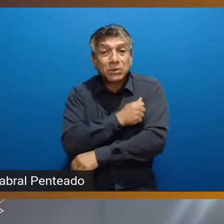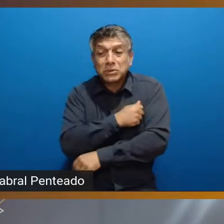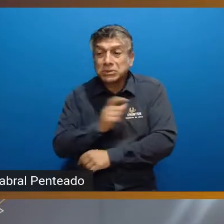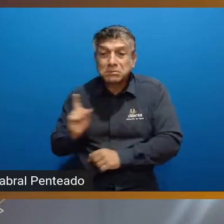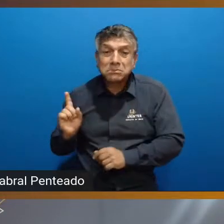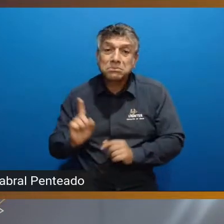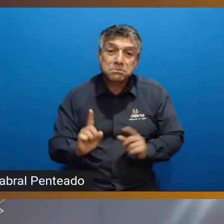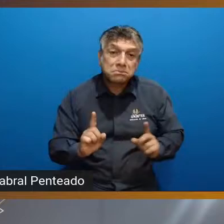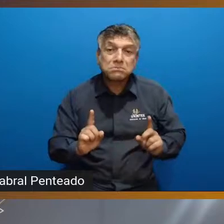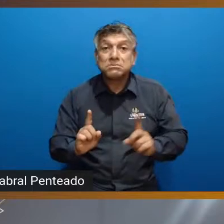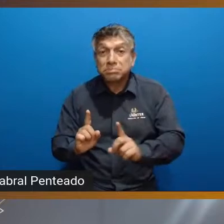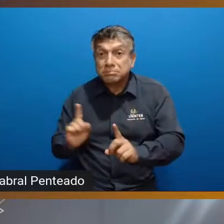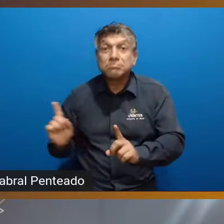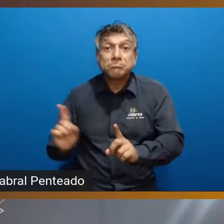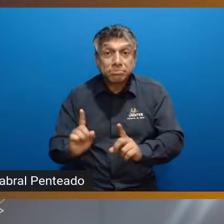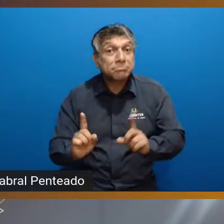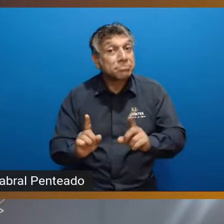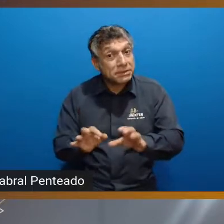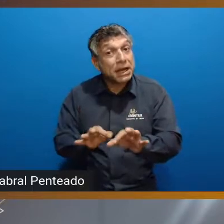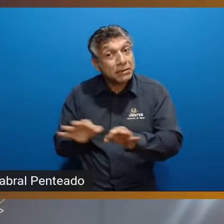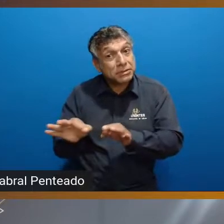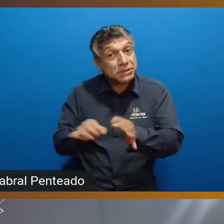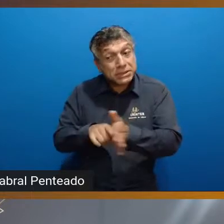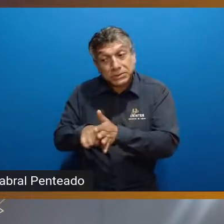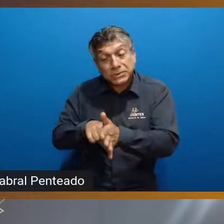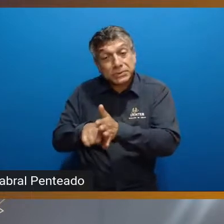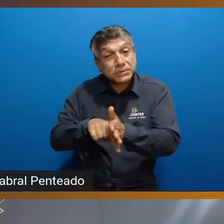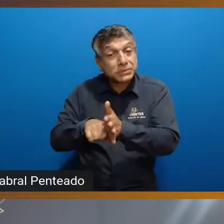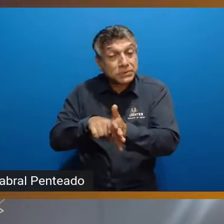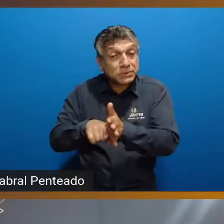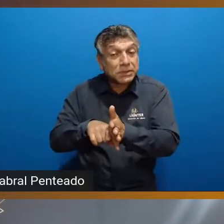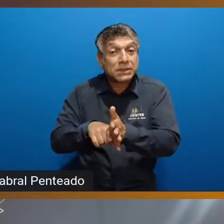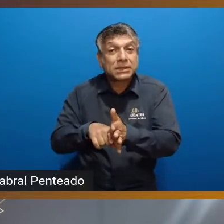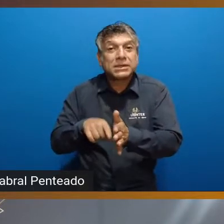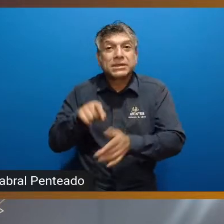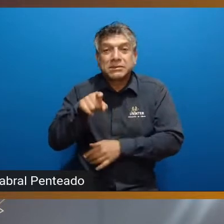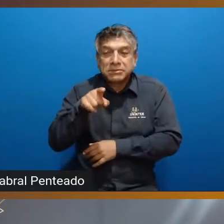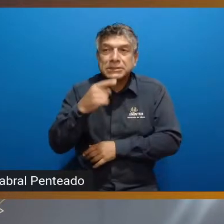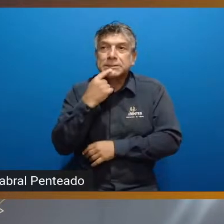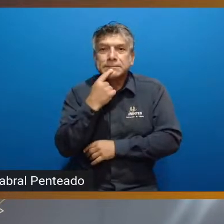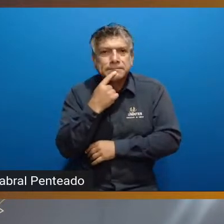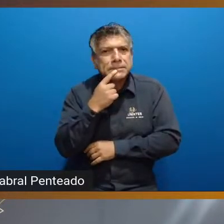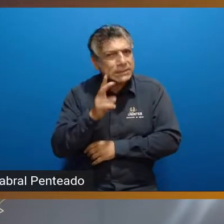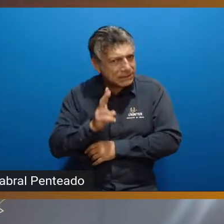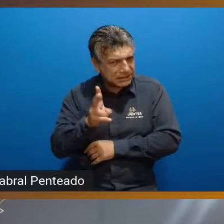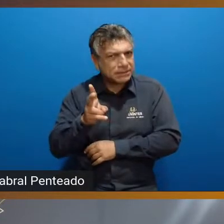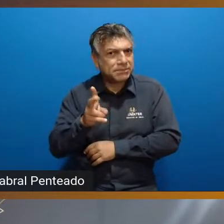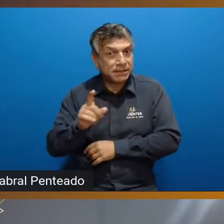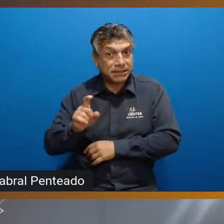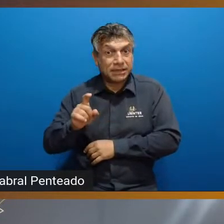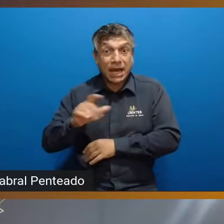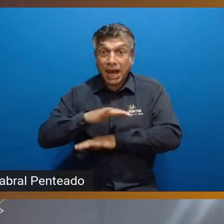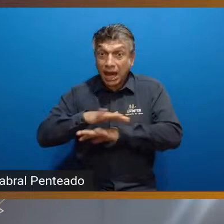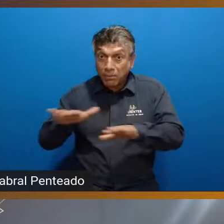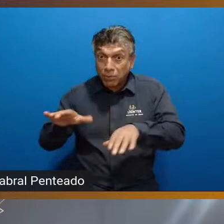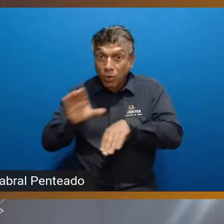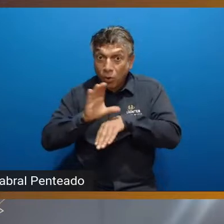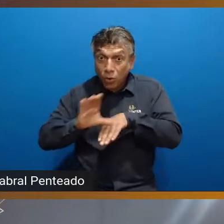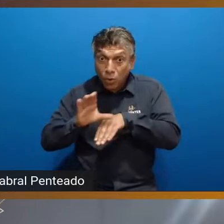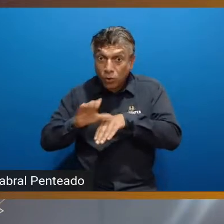sempre de um projeto de pesquisa, que era para entender. Vocês, enquanto egressos, continuam participando da pesquisa